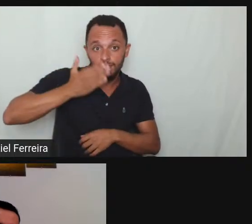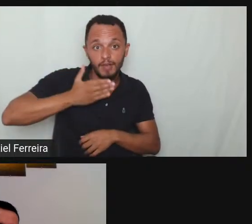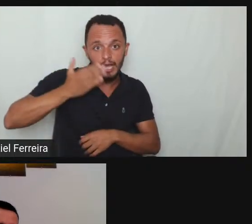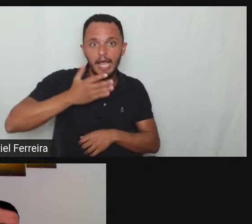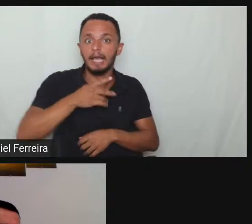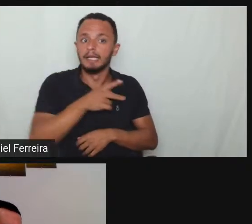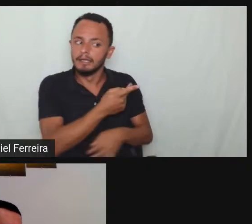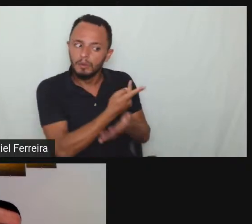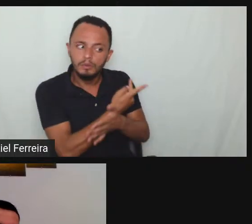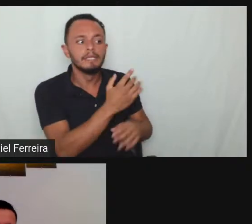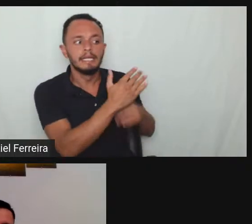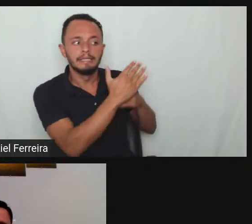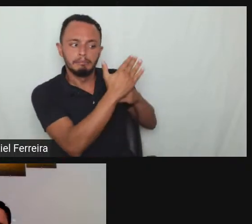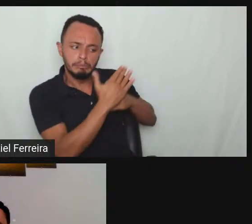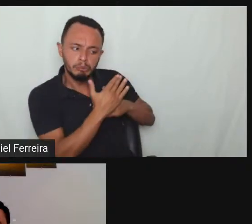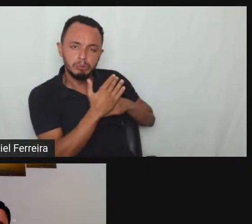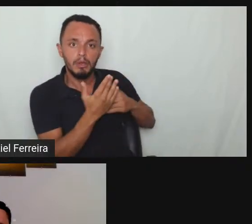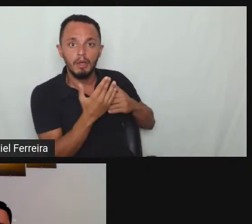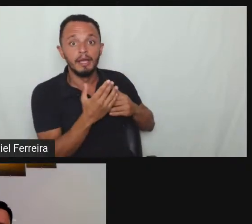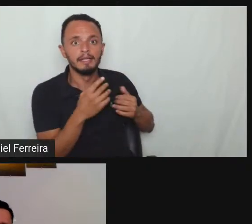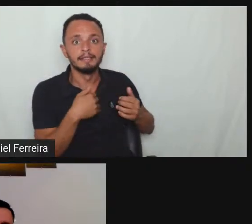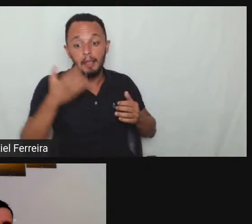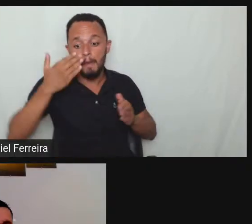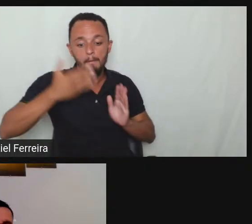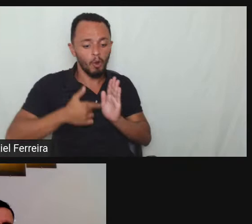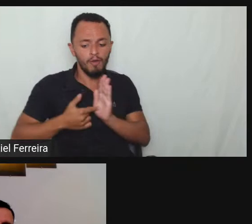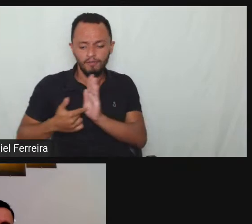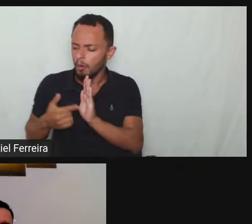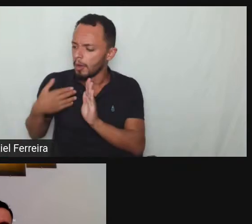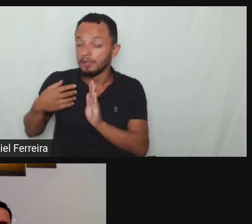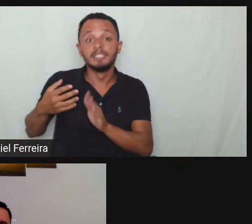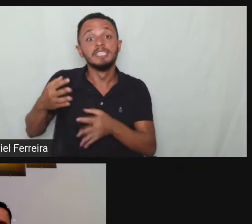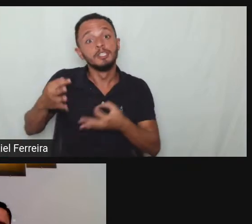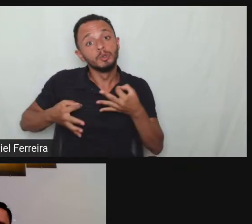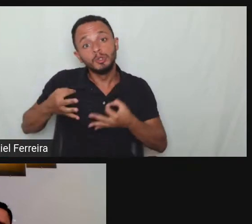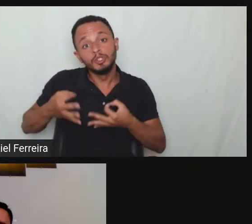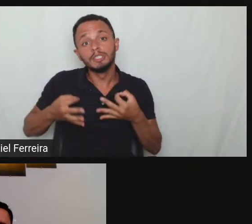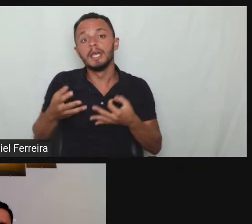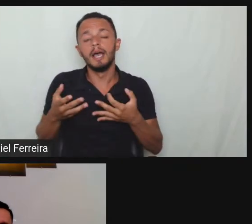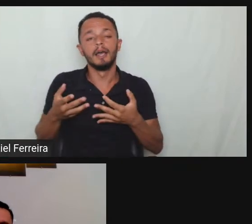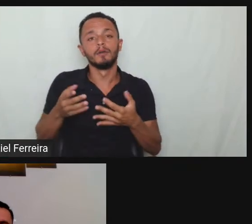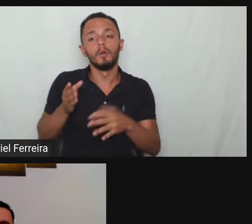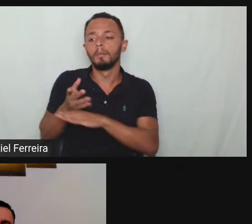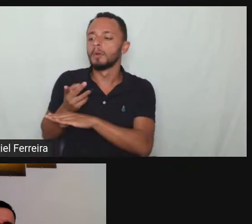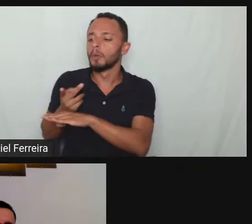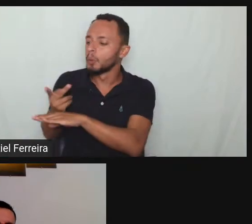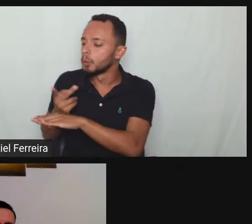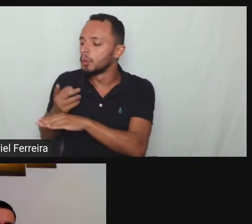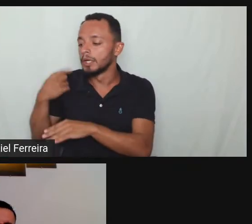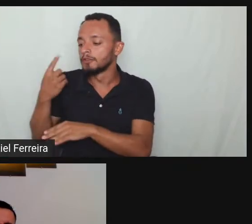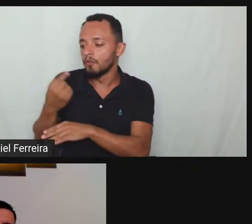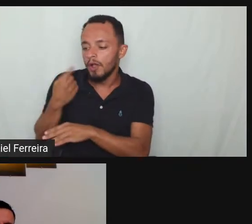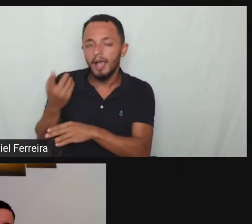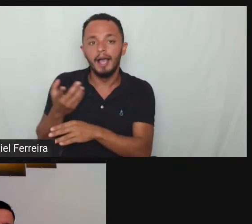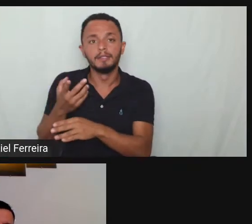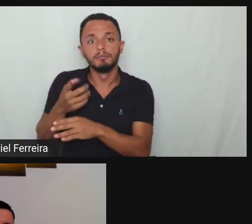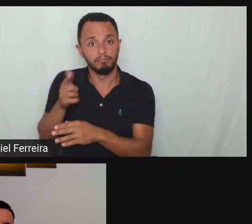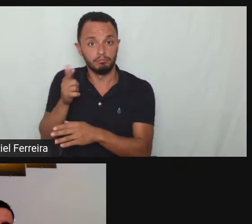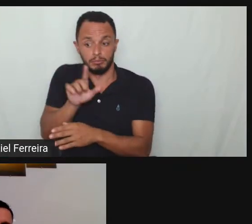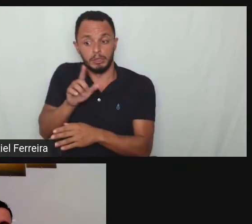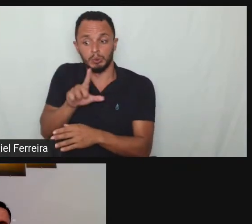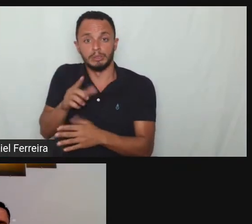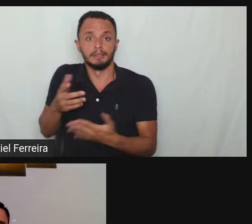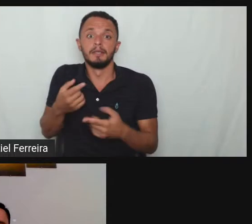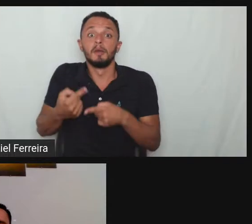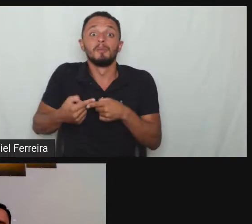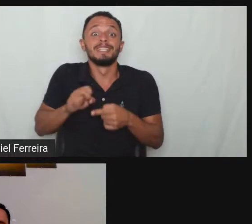procurar o judiciário vamos discutir porque se a gente deixar passar se ninguém fizer frente a essa discriminação a